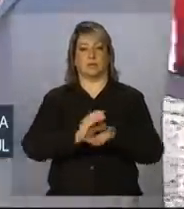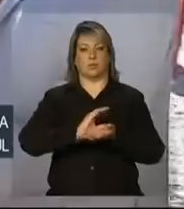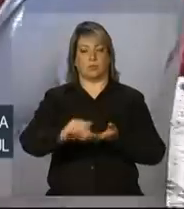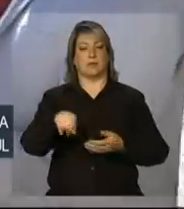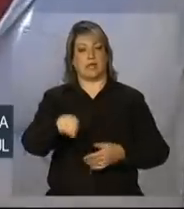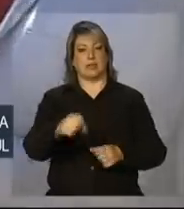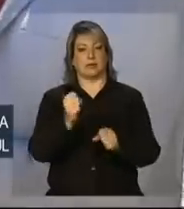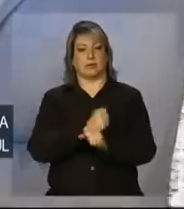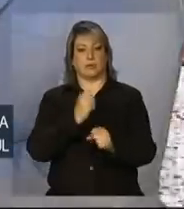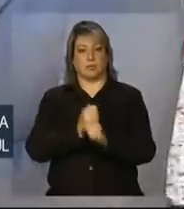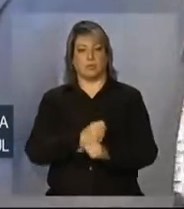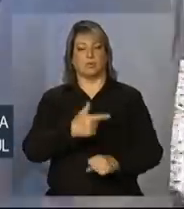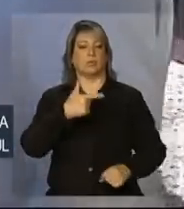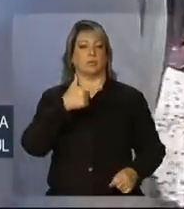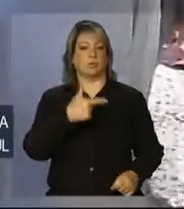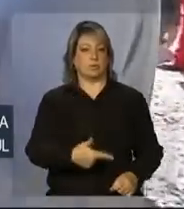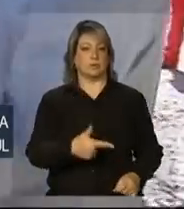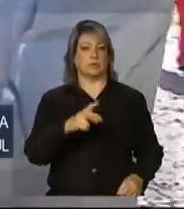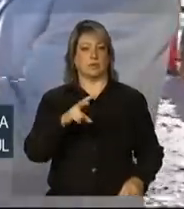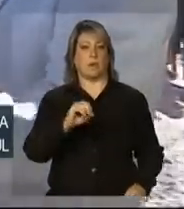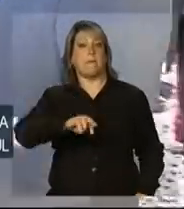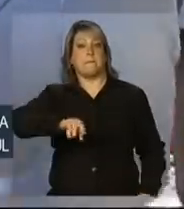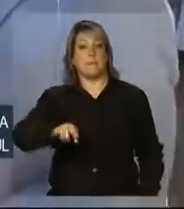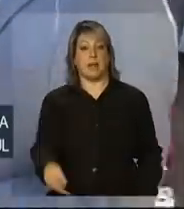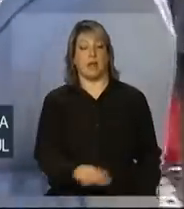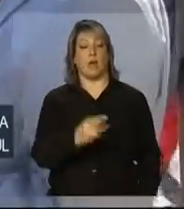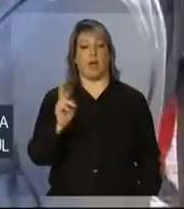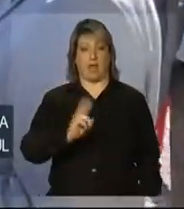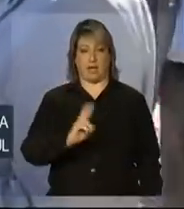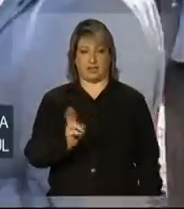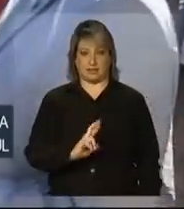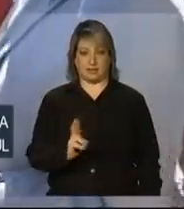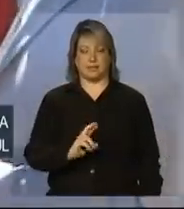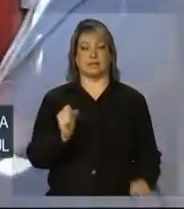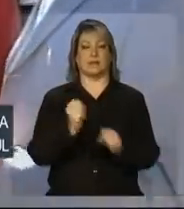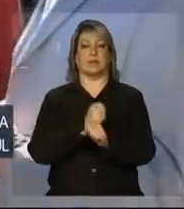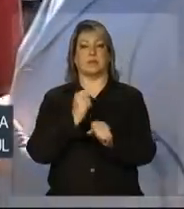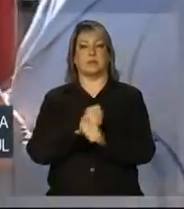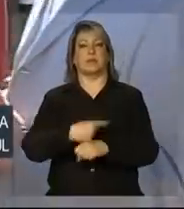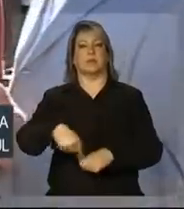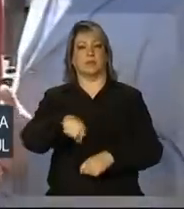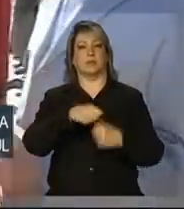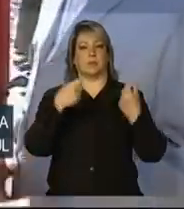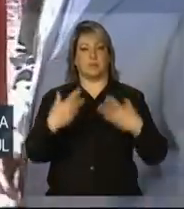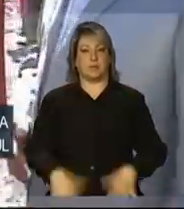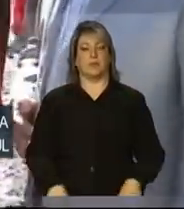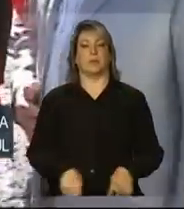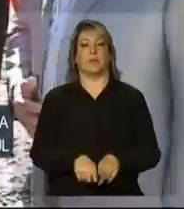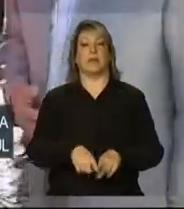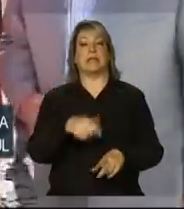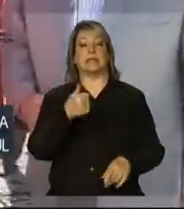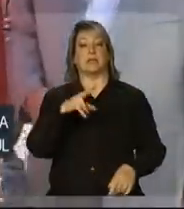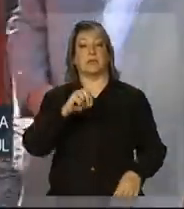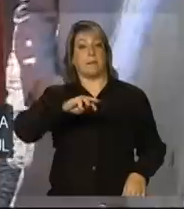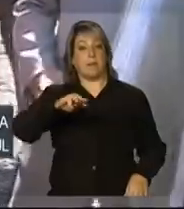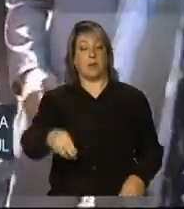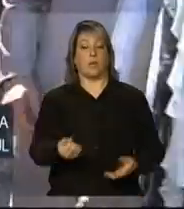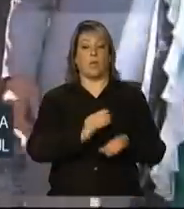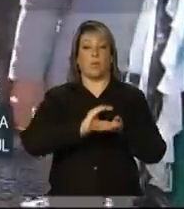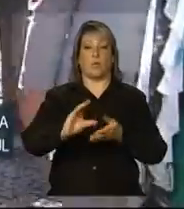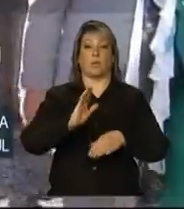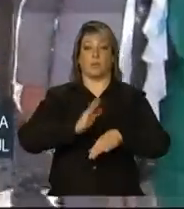Marrecas, 250 milhões de reais, sendo que cerca de 150 milhões foram